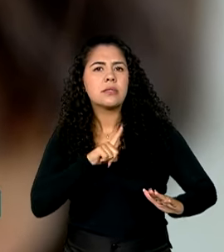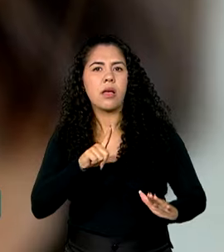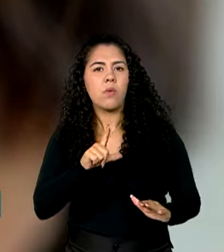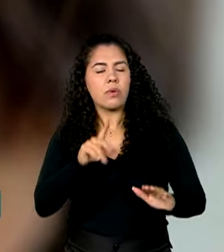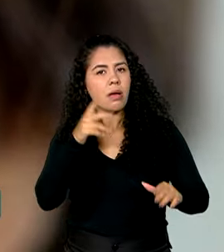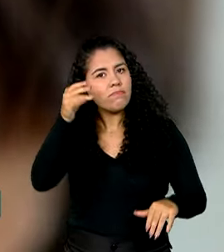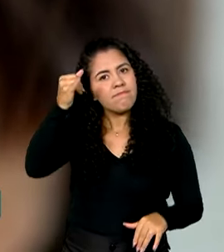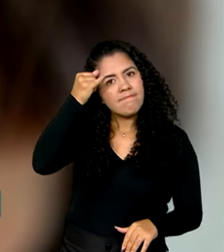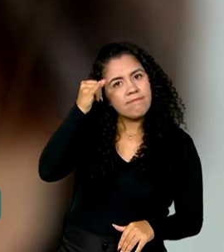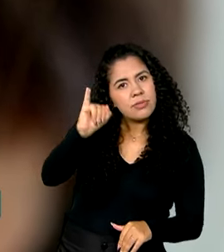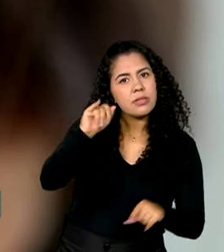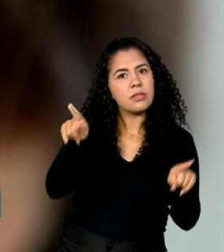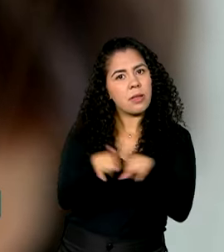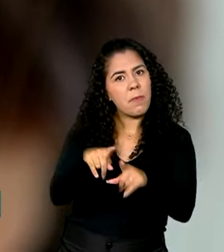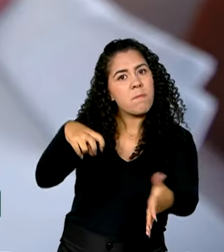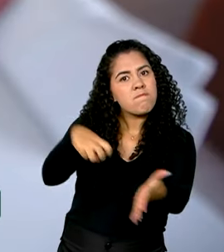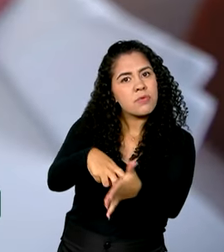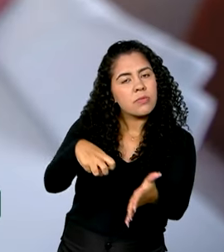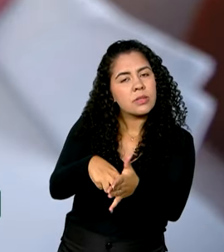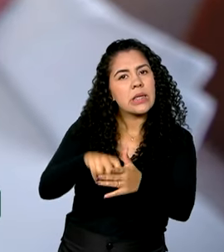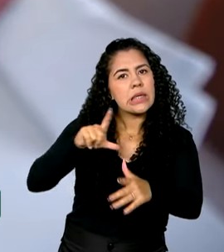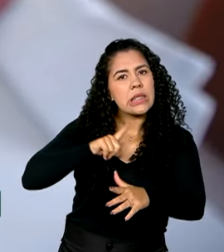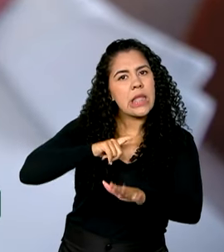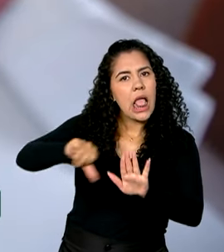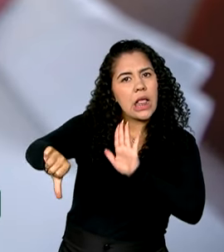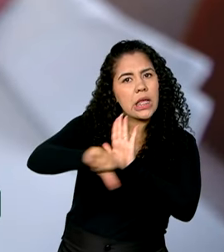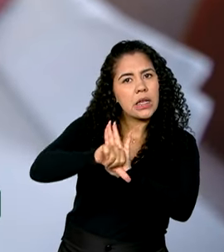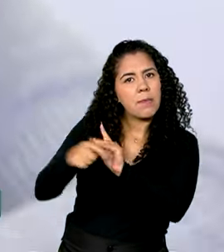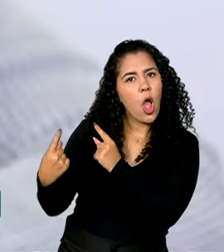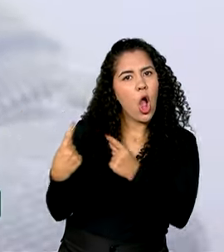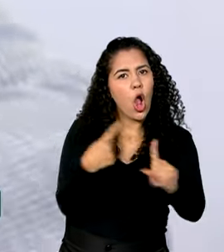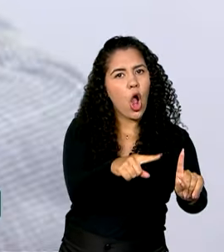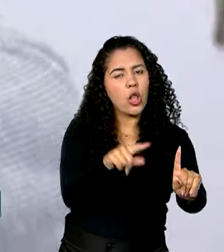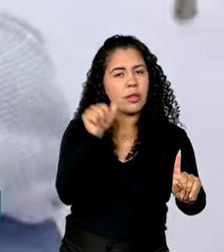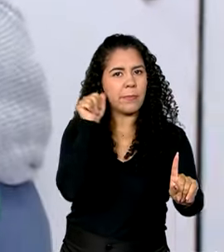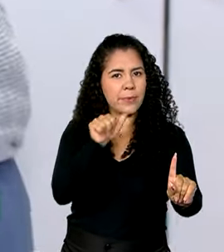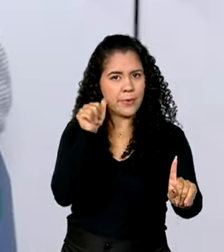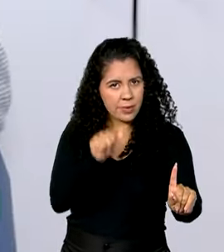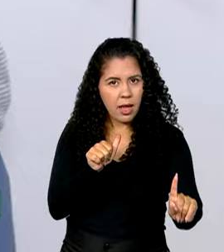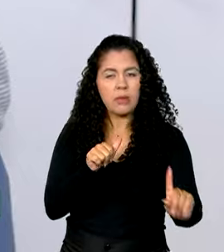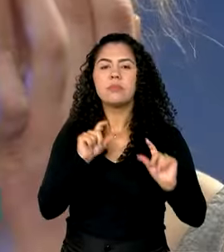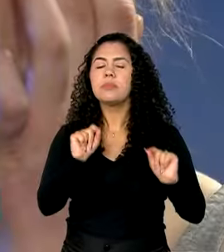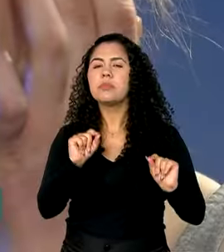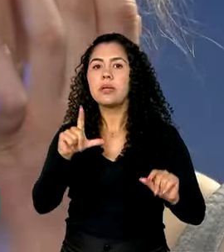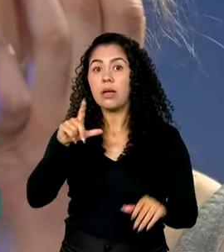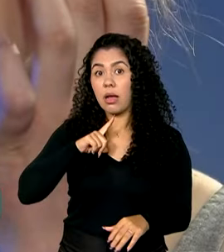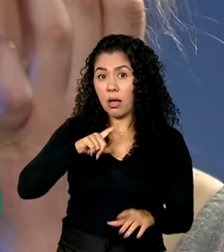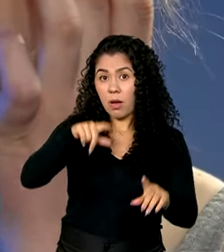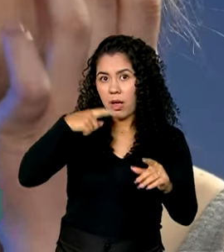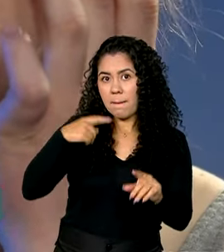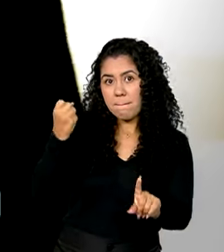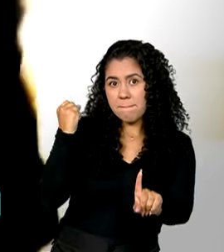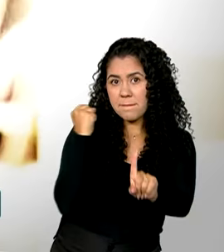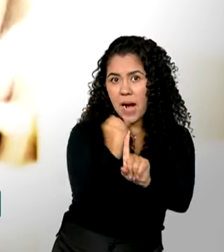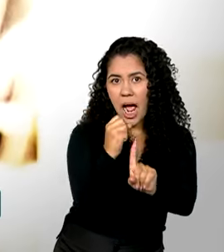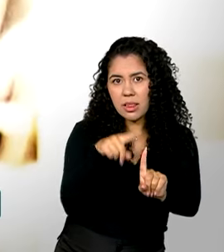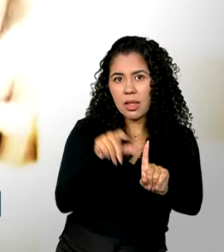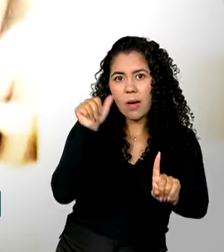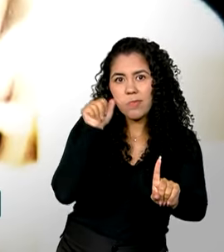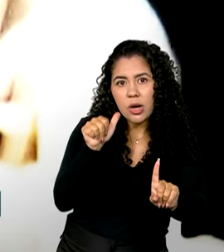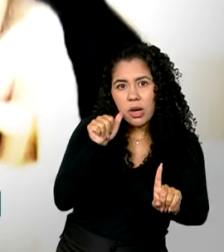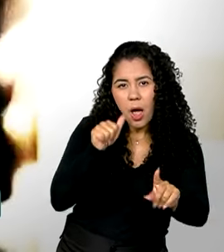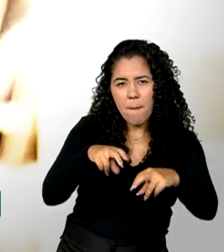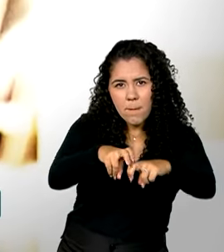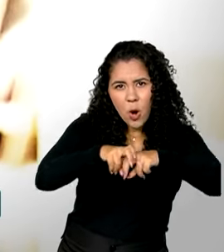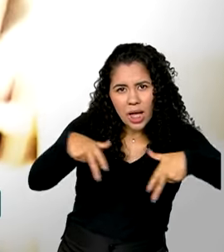preventivas e punitivas aos crimes praticados contra mulheres, criando a previsão de que o crime de matar uma mulher por razões de